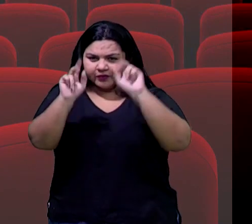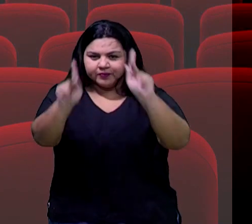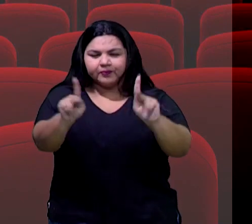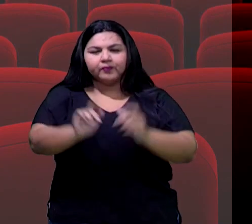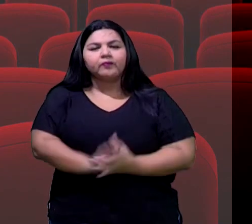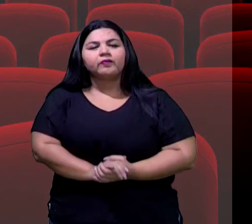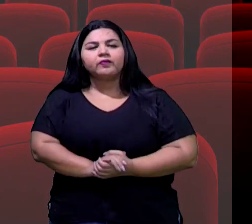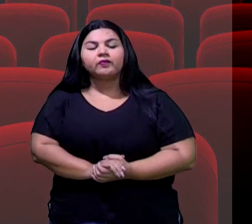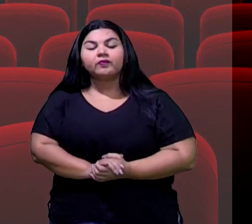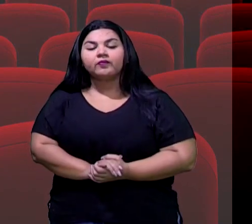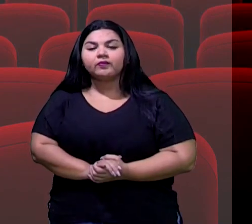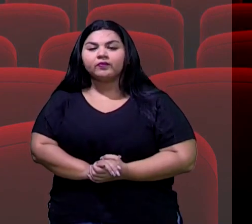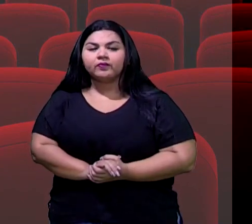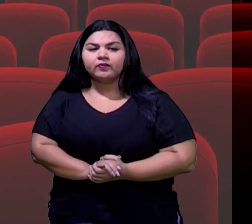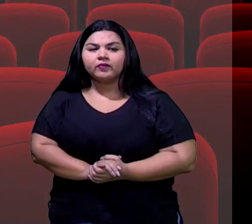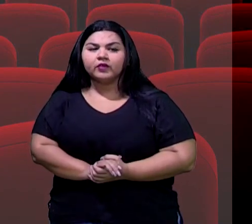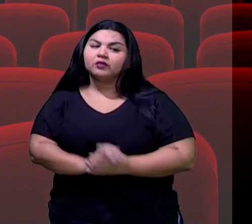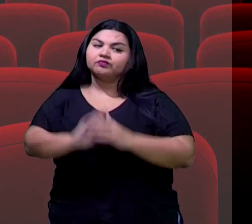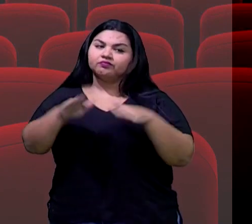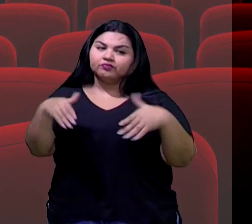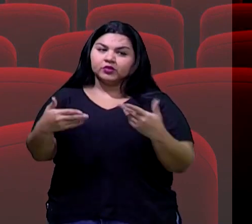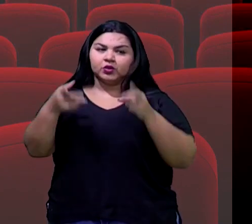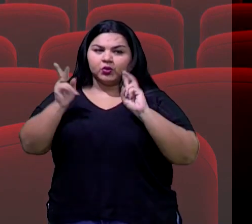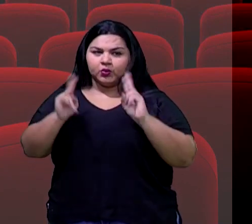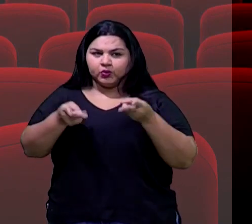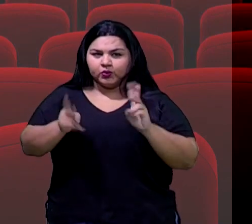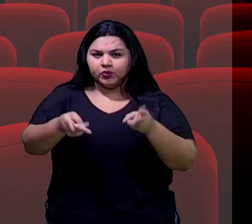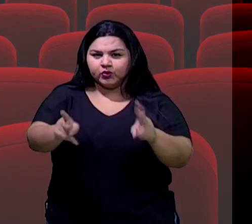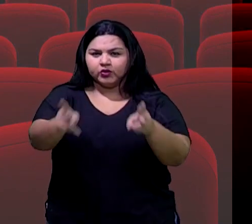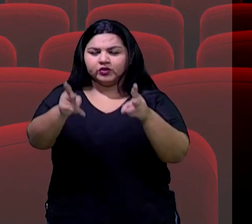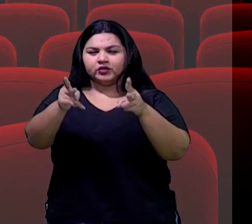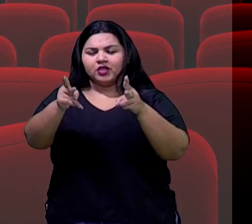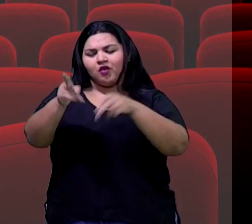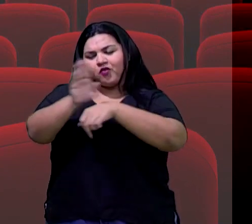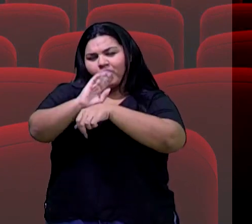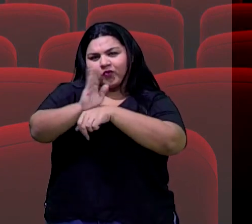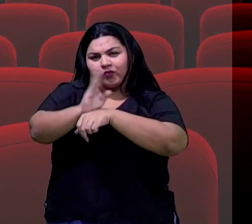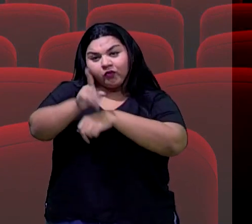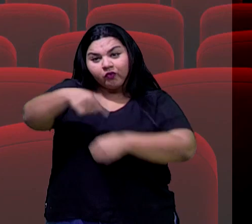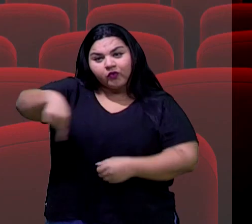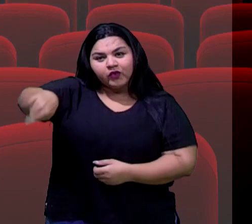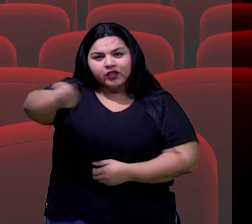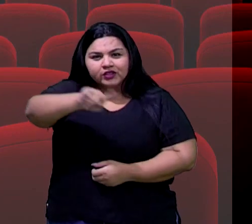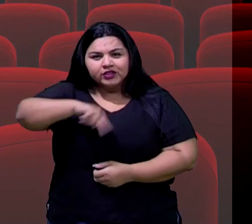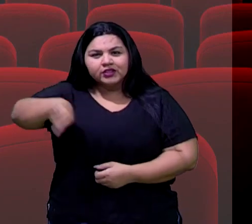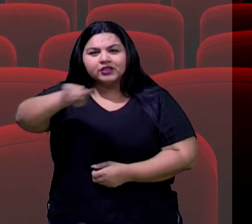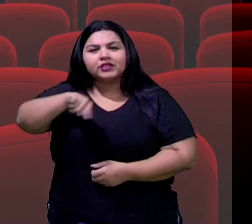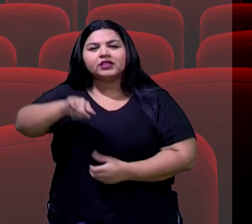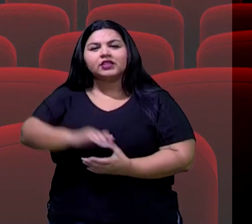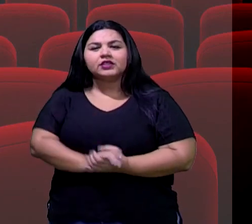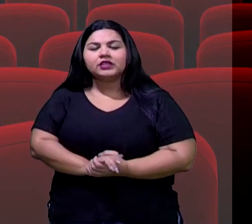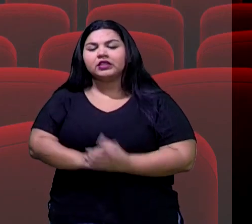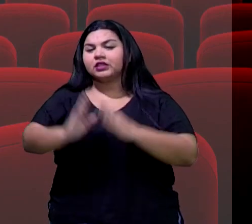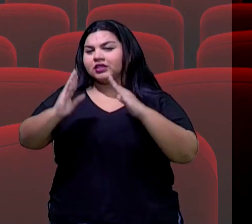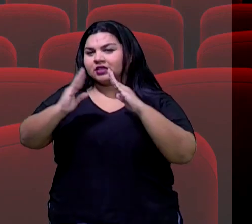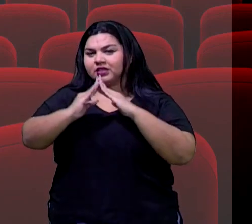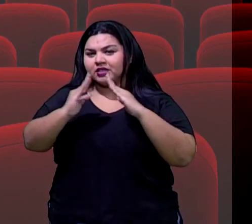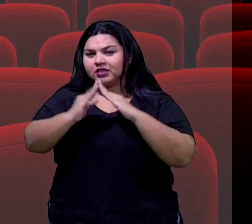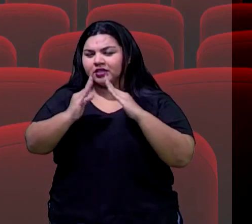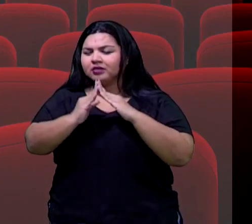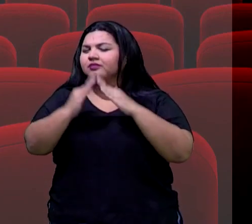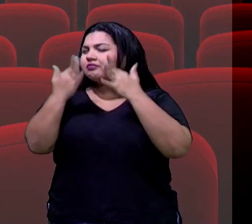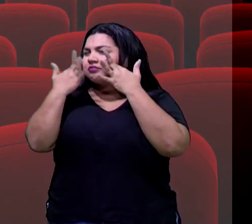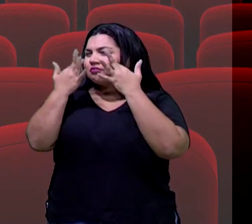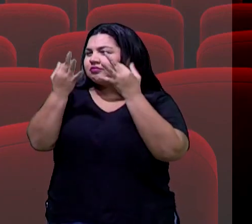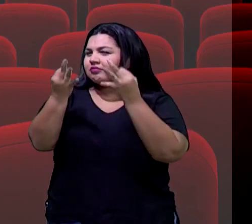bom? E olha só, continuando agora falando sobre os filmes, né? Vocês que estão aí em casa, não é? Então,